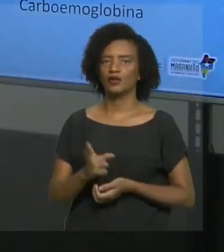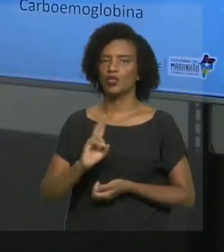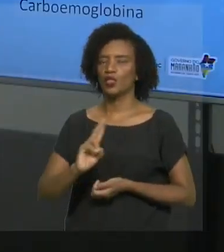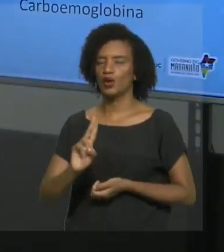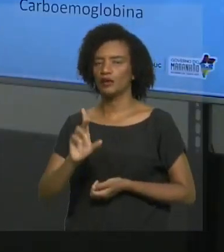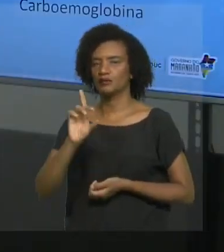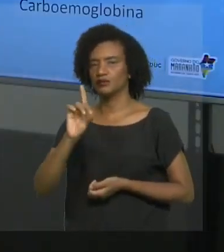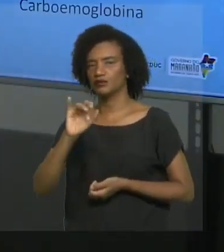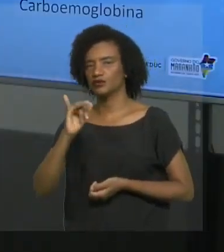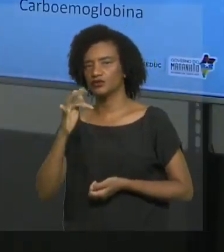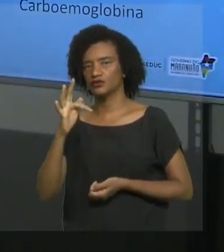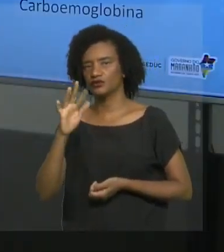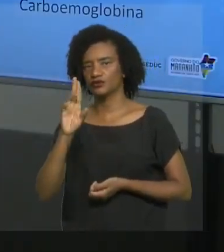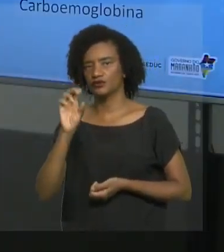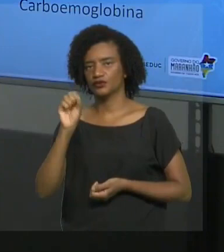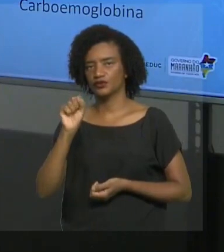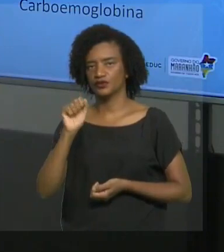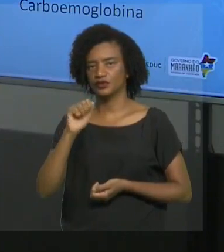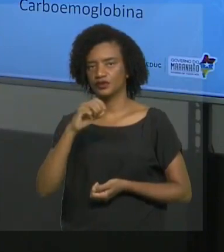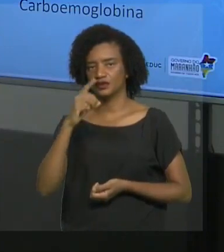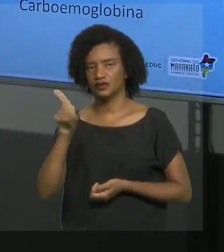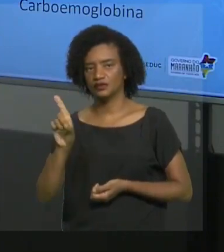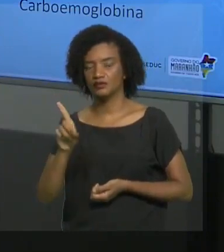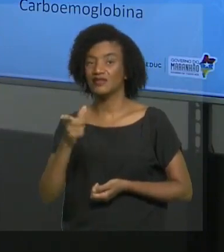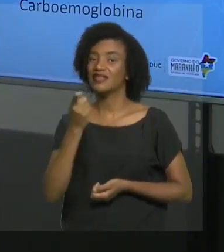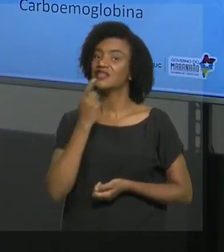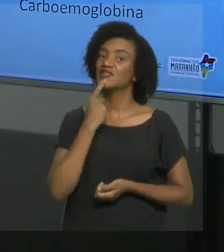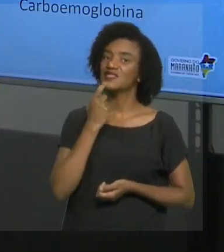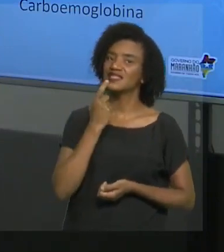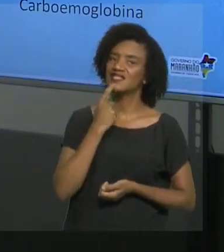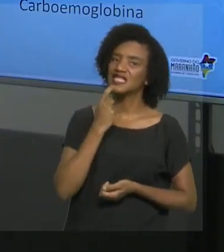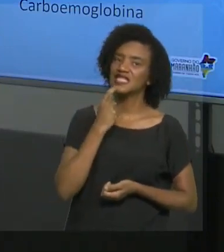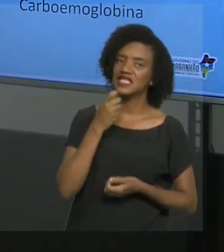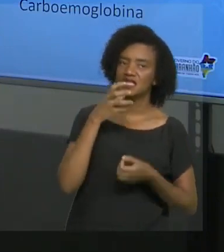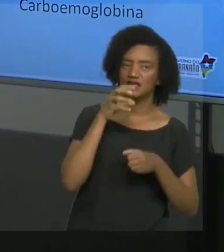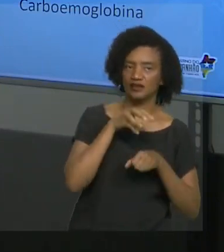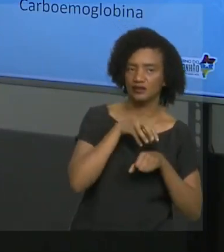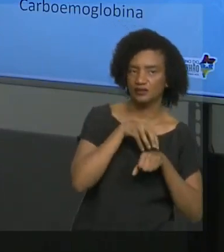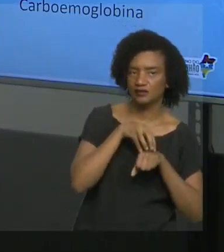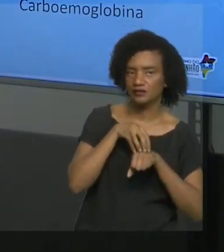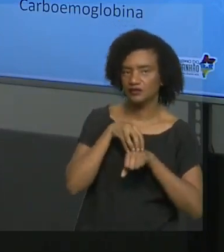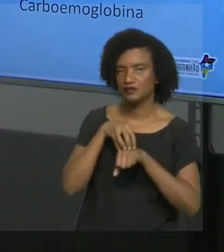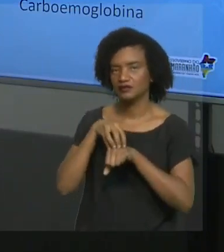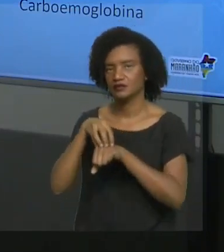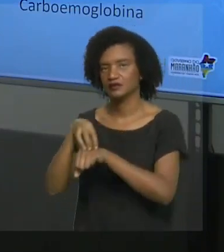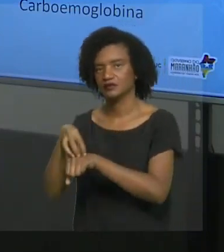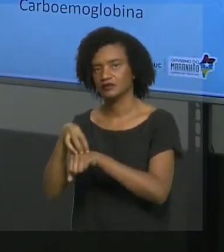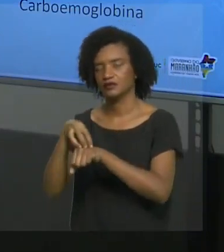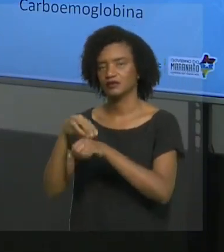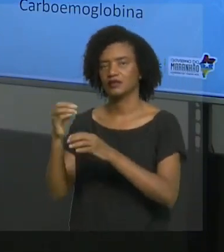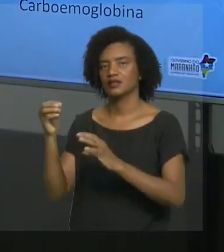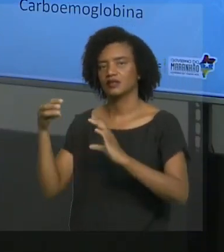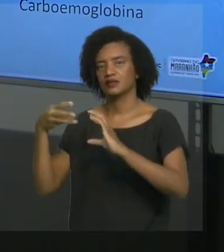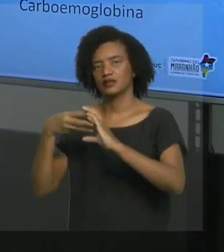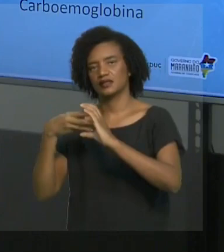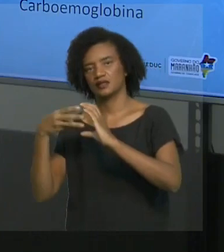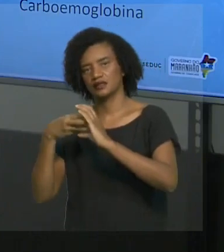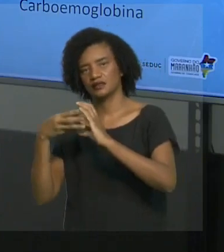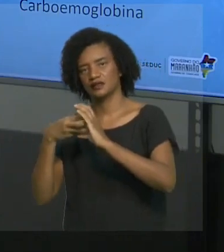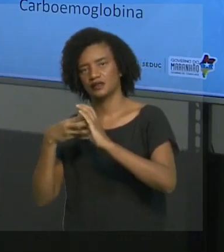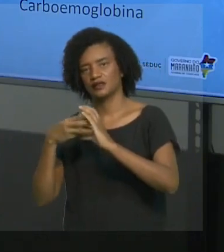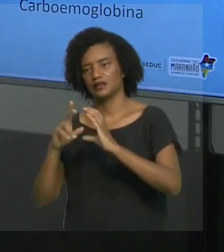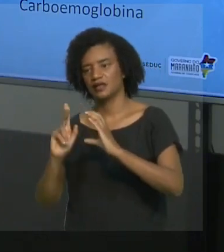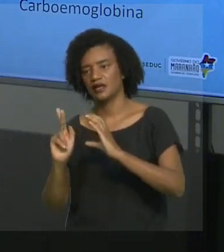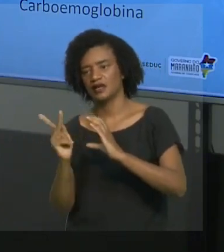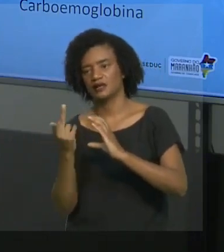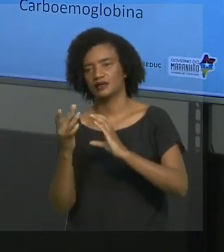E esse sangue vai ser transportado para uma célula chamada de hemácia ou eritrócito ou glóbulo